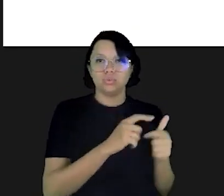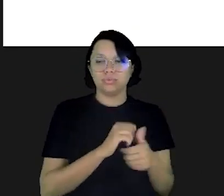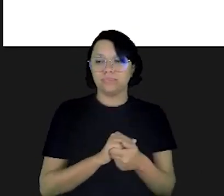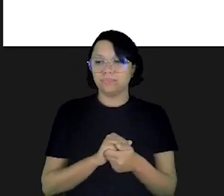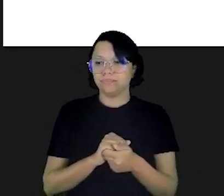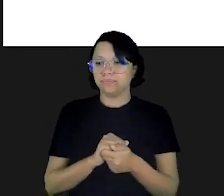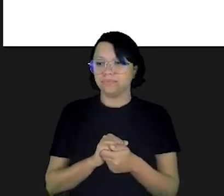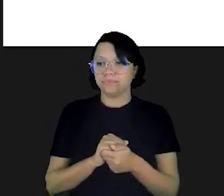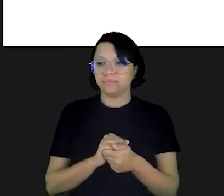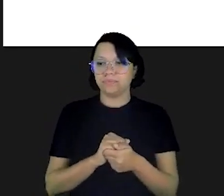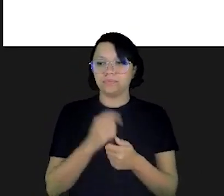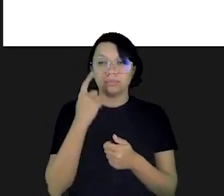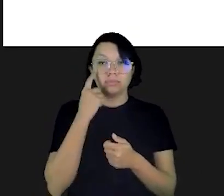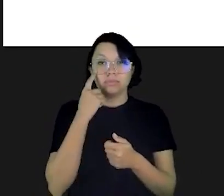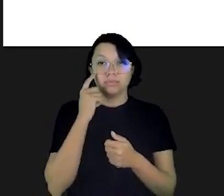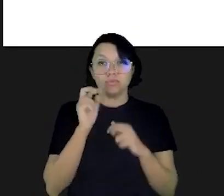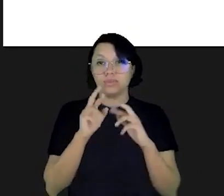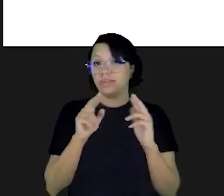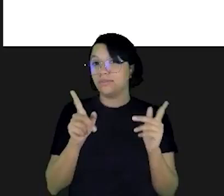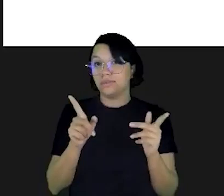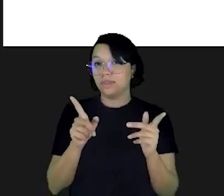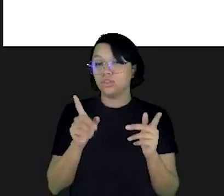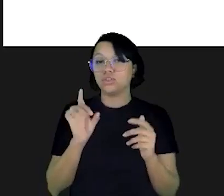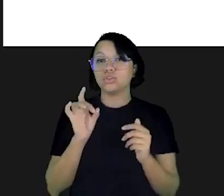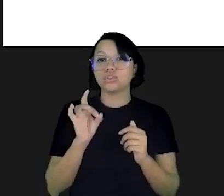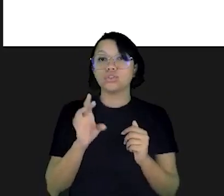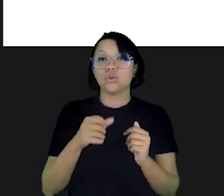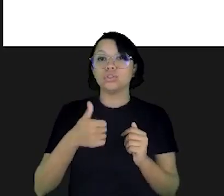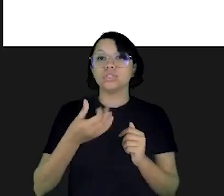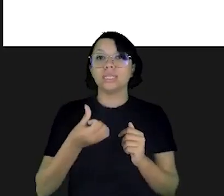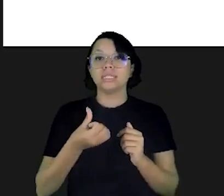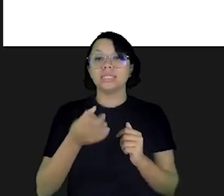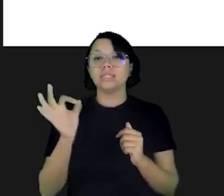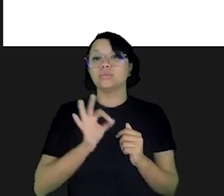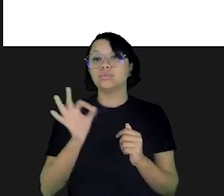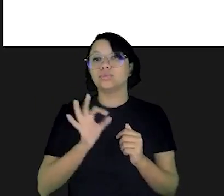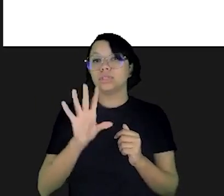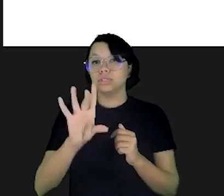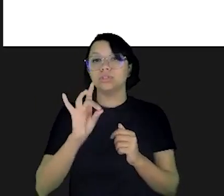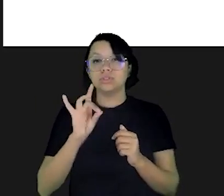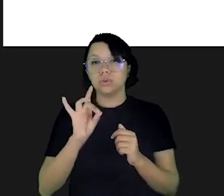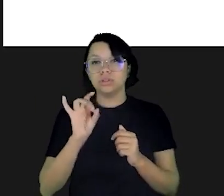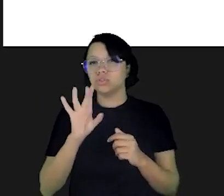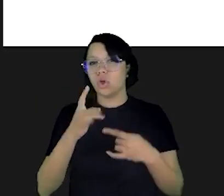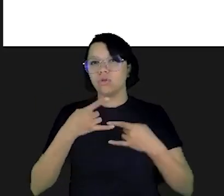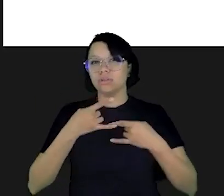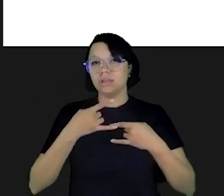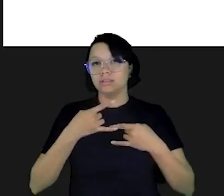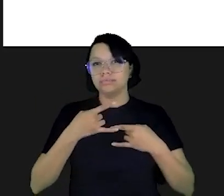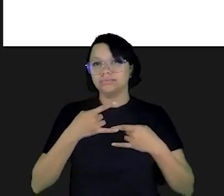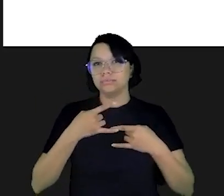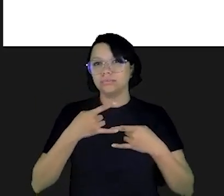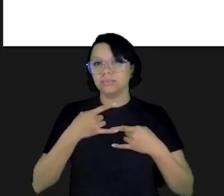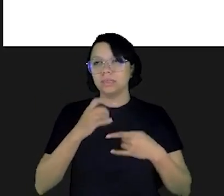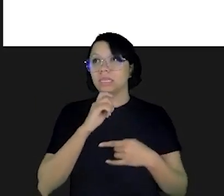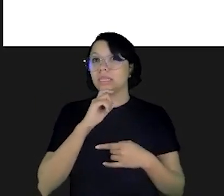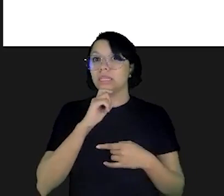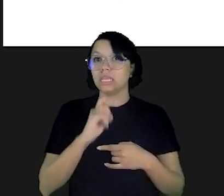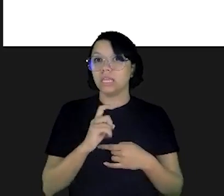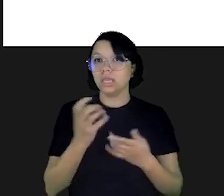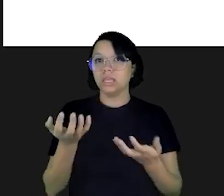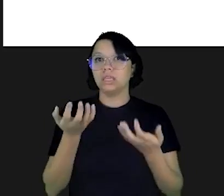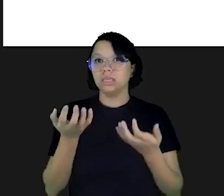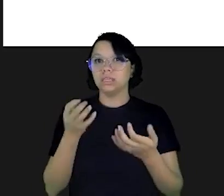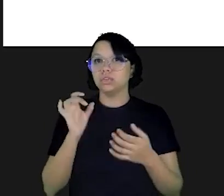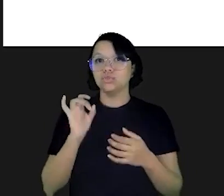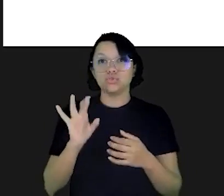distribuiu esse formulário como não seria diferente apenas 16% dos estudantes preferiram